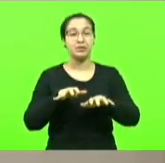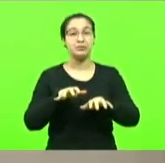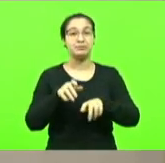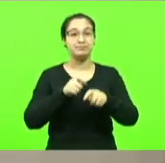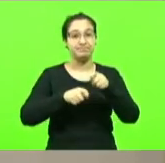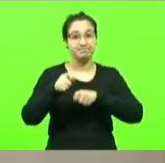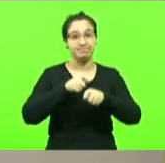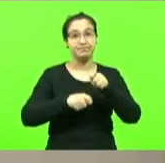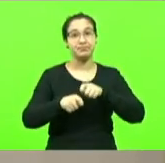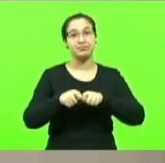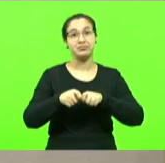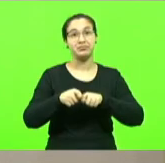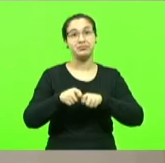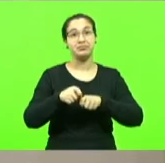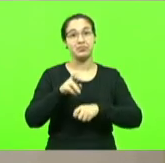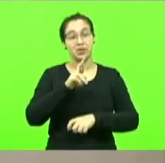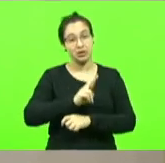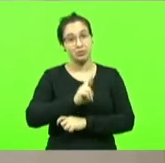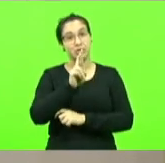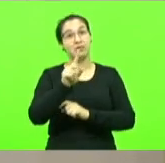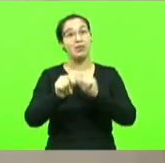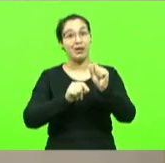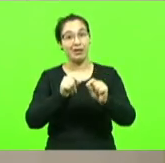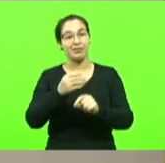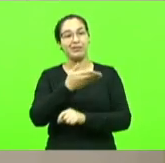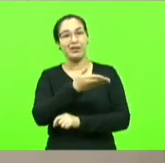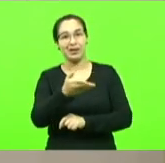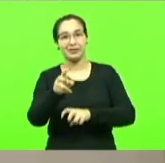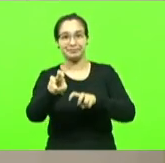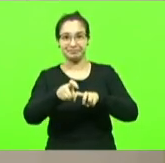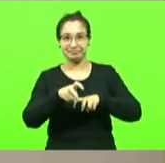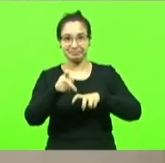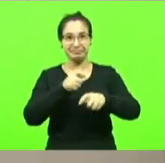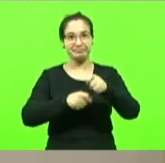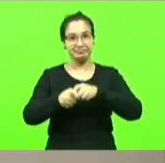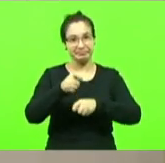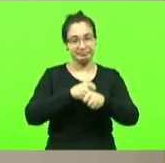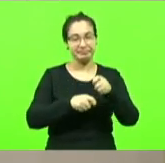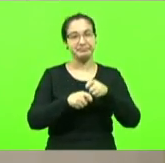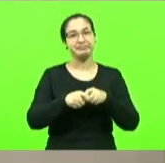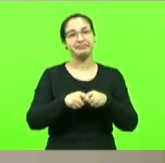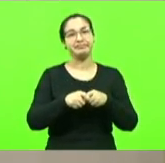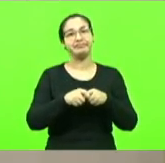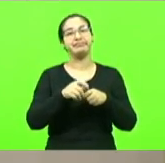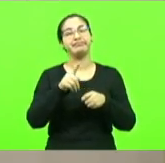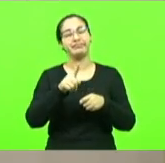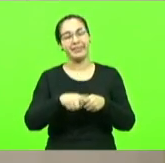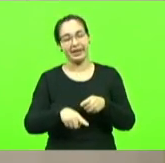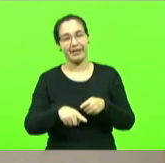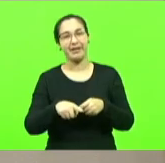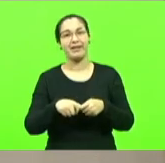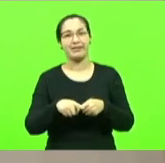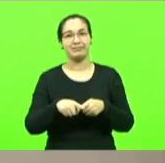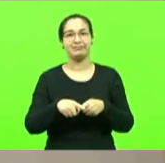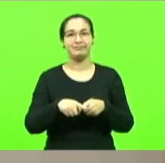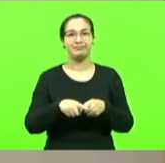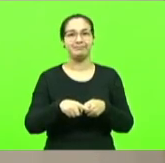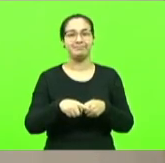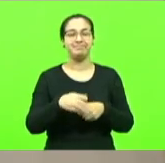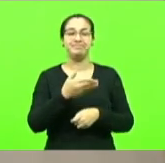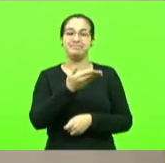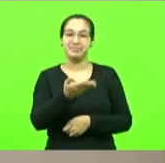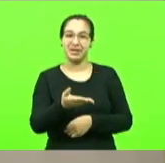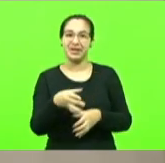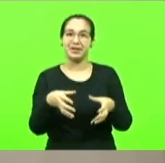agronegócio então é isso graças a esta organização maravilhosa que o cooperativismo impõe às famílias de agricultores e ao